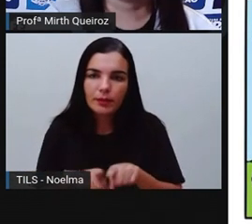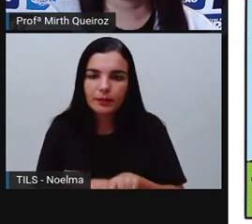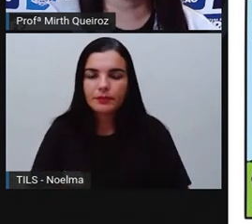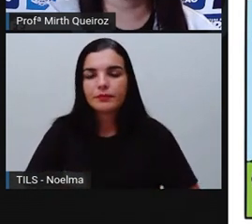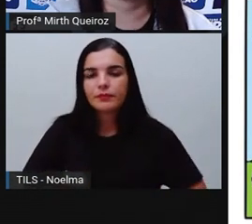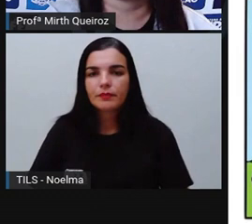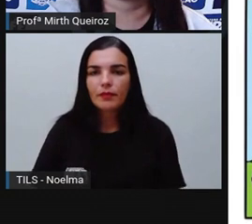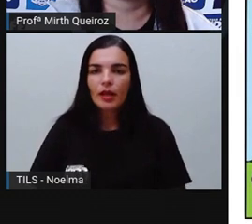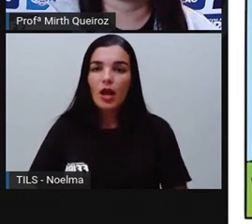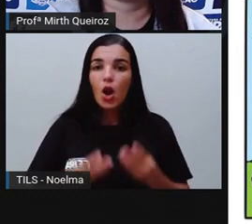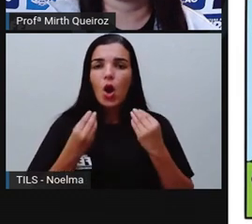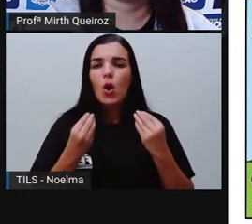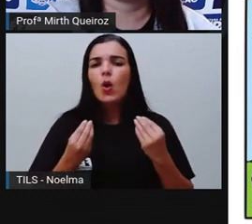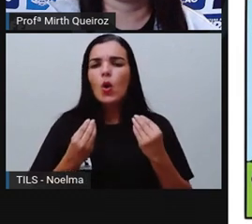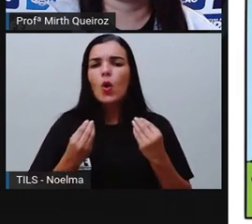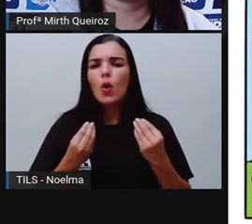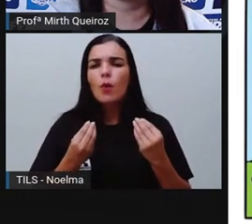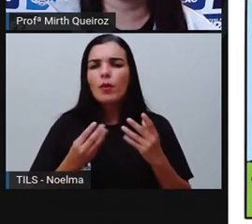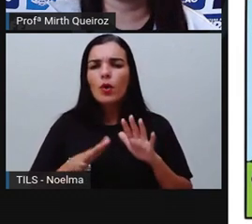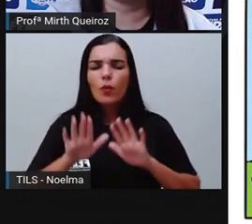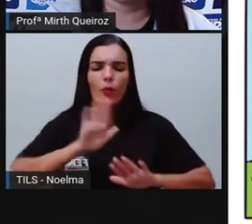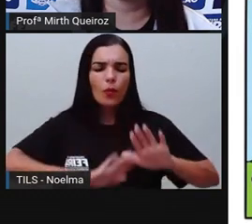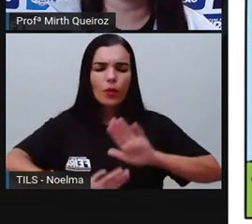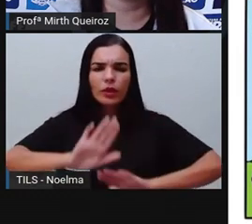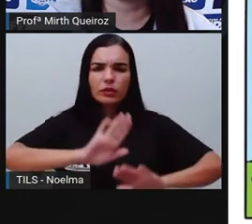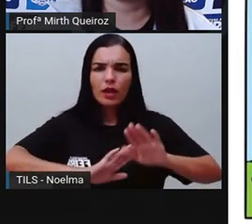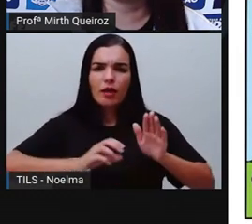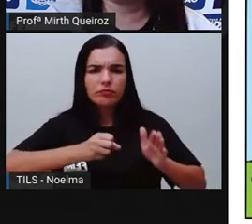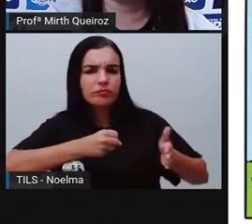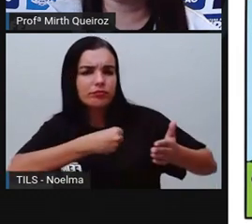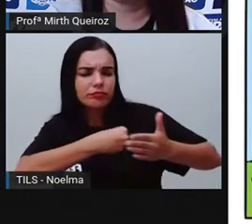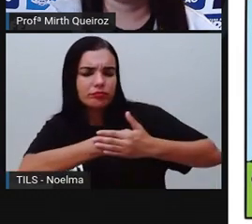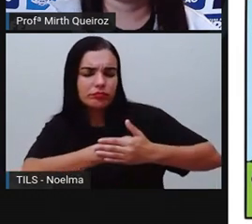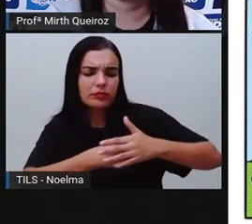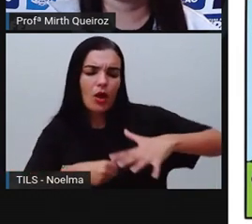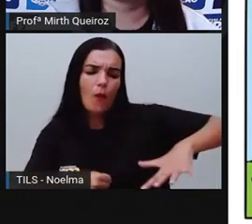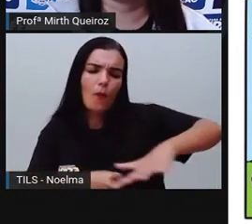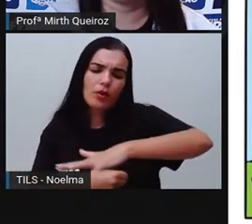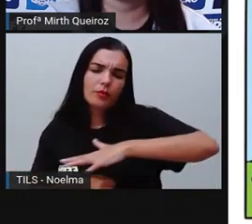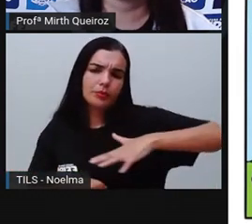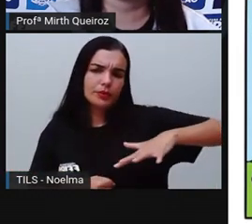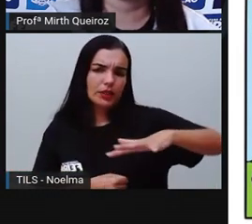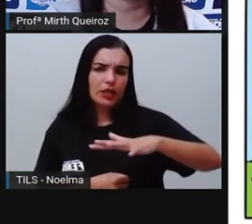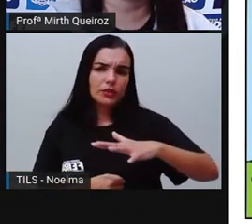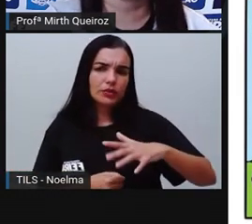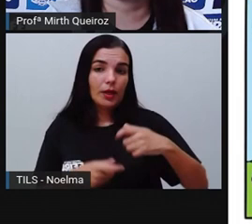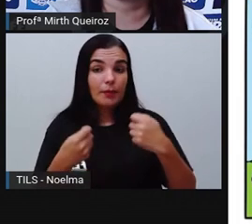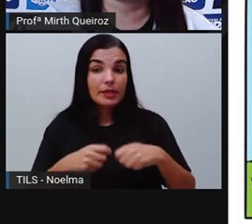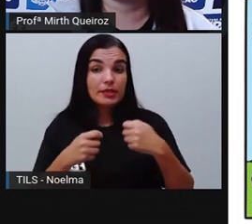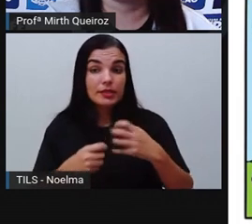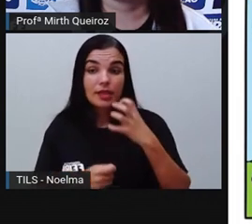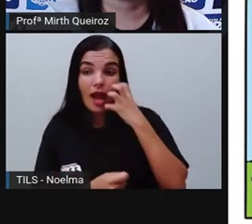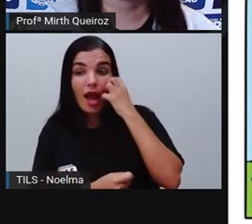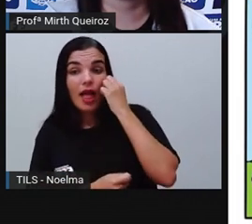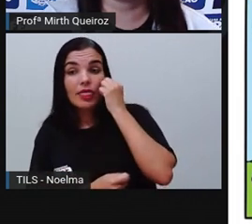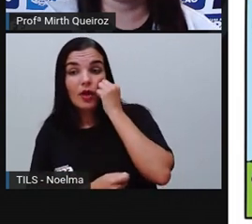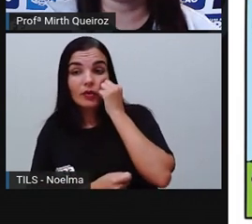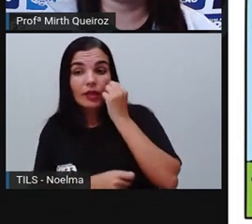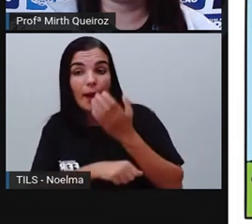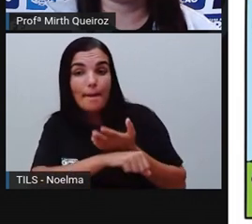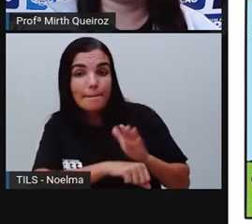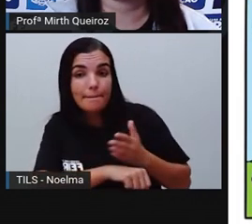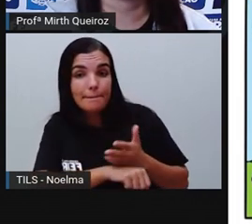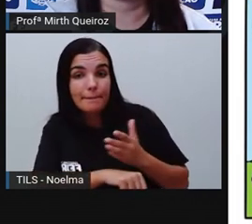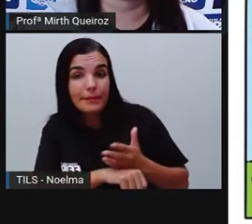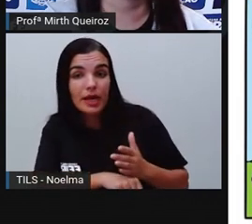Como conservar e preservar o meio ambiente? Adotando práticas que levem em conta a necessidade e os direitos dessa geração, sem